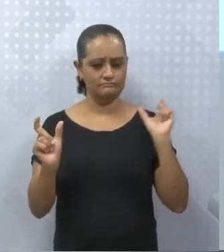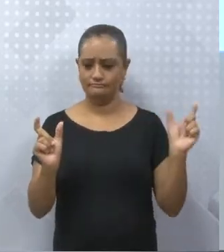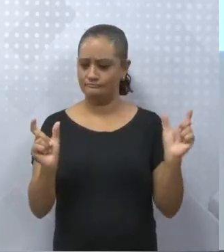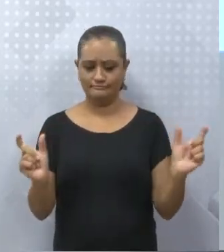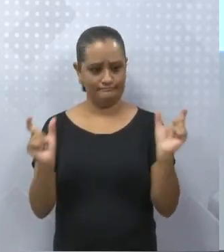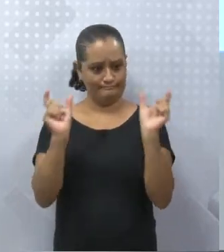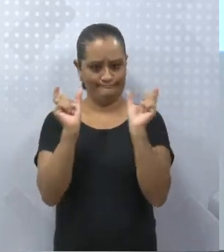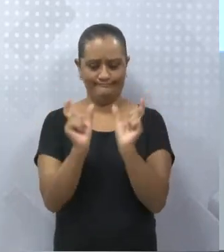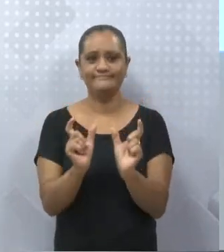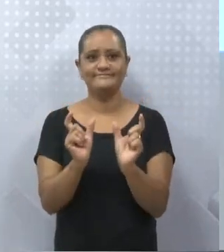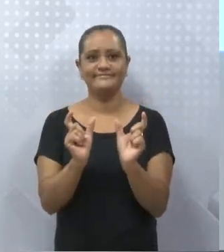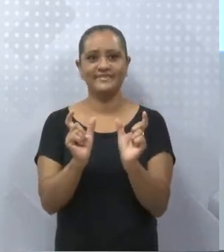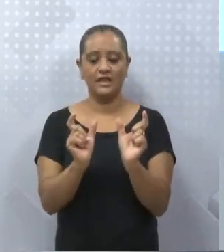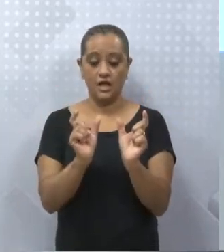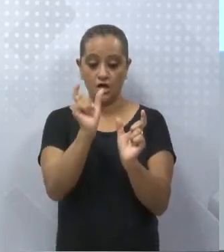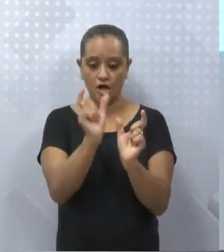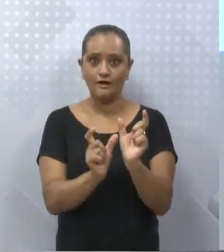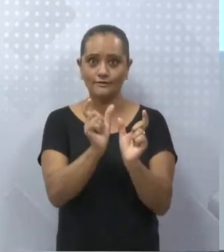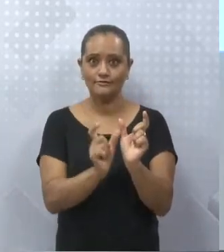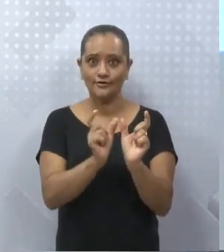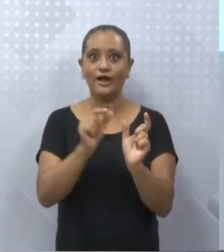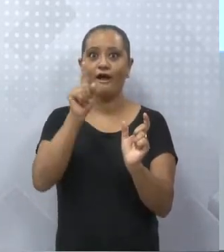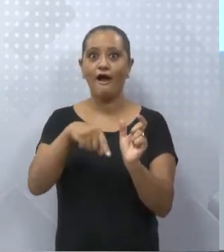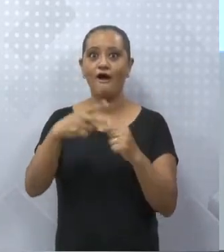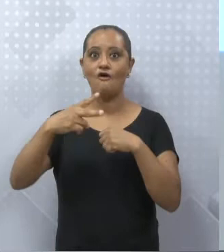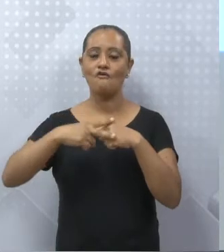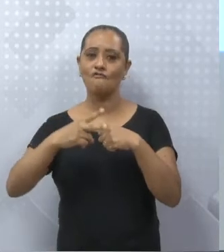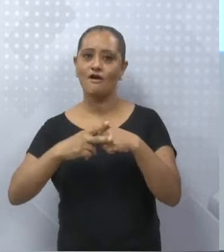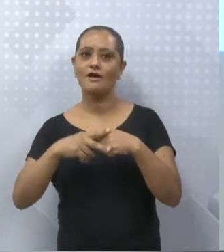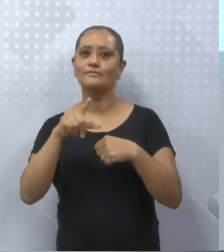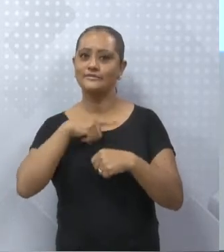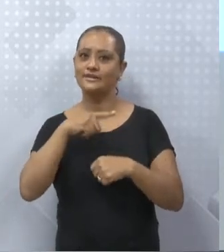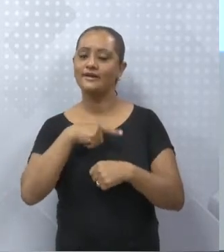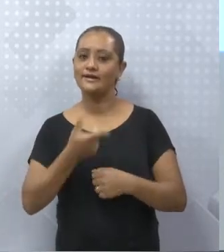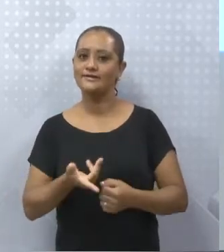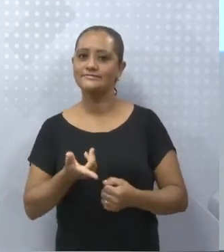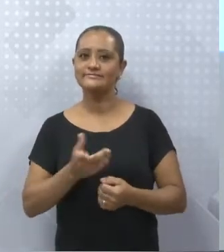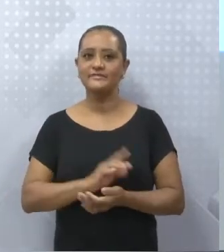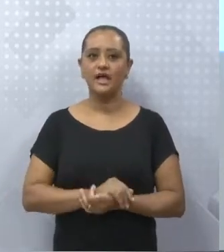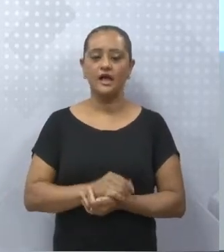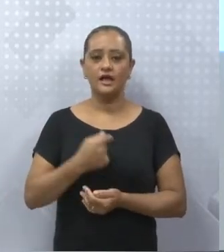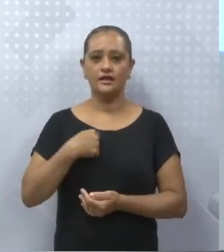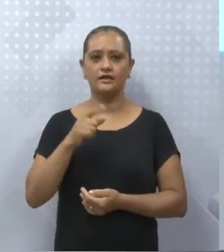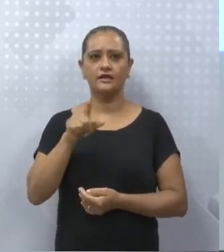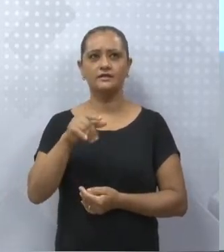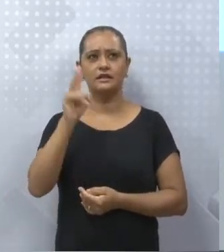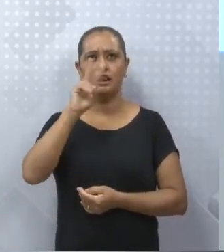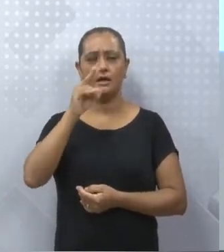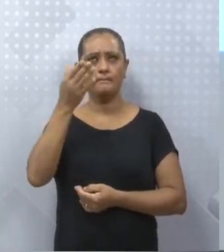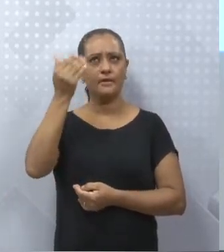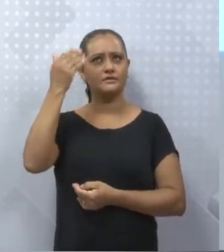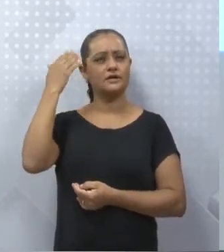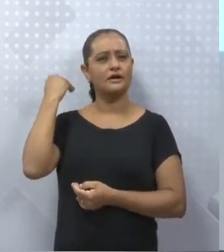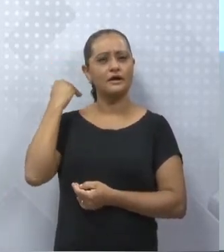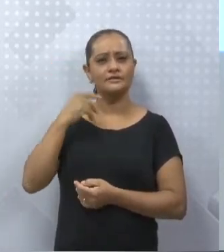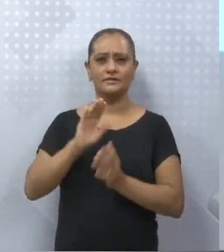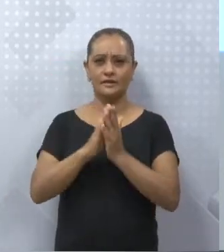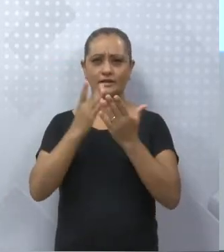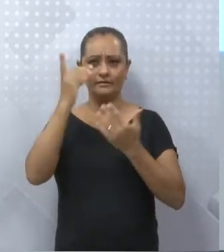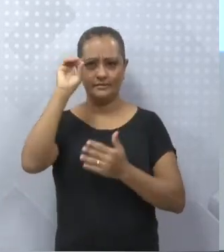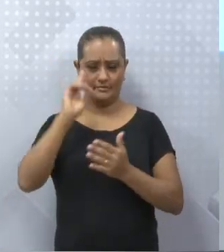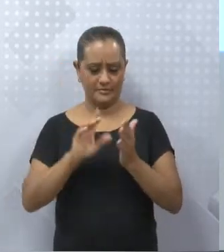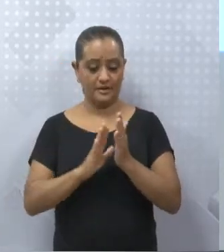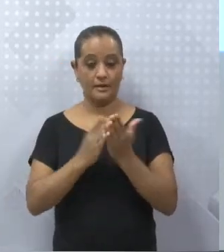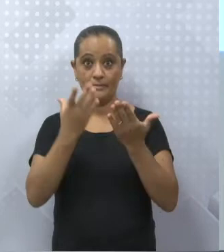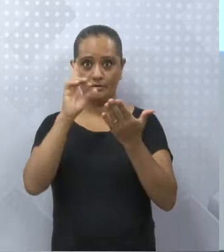verbo, e veja que o verbo ficou no meio. Certo? Eu gosto muito de citar aquele contexto lá em João capítulo 1, versículo 1, que